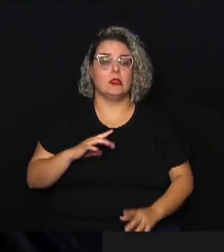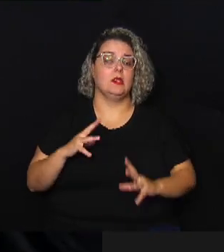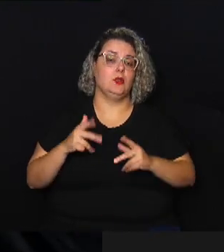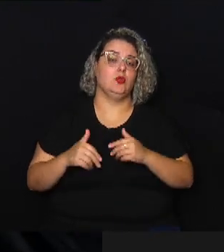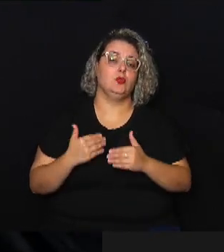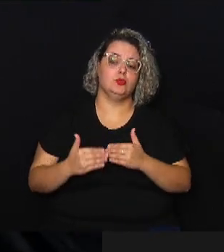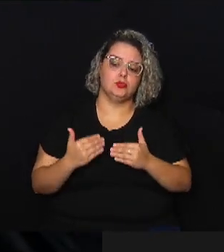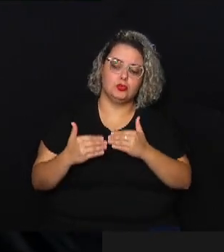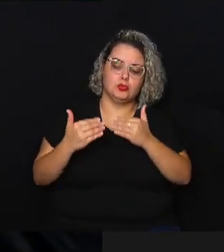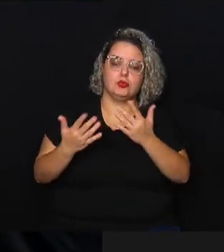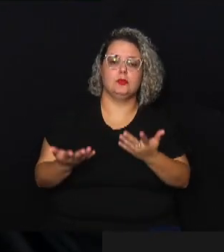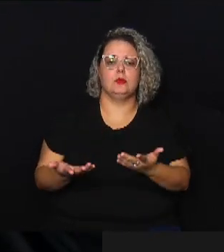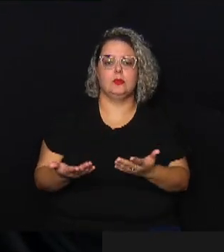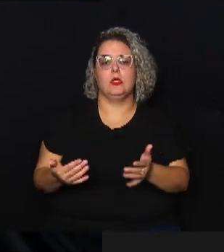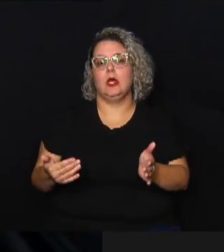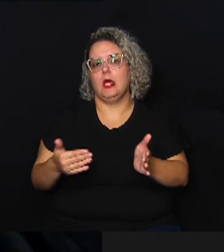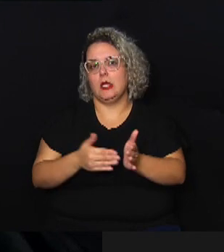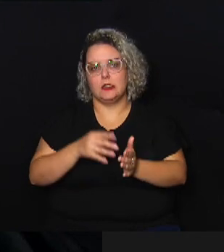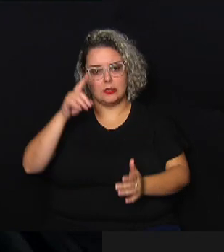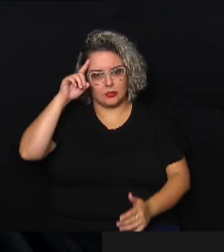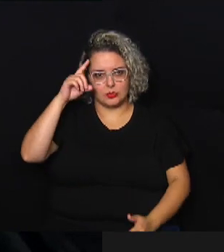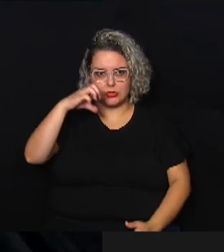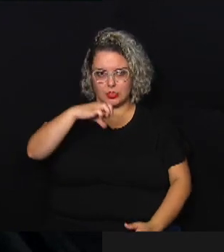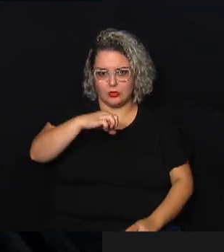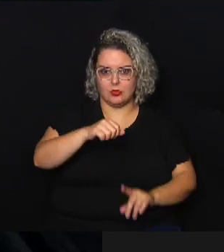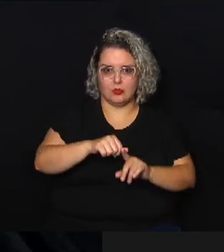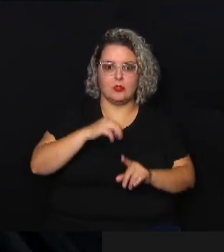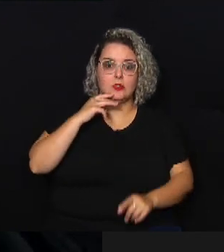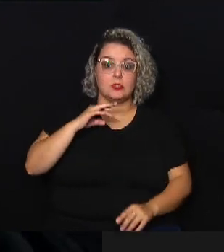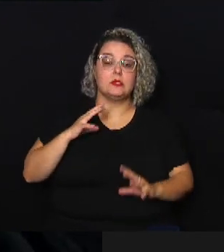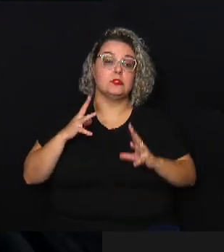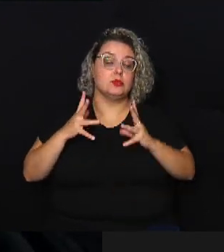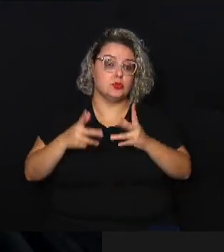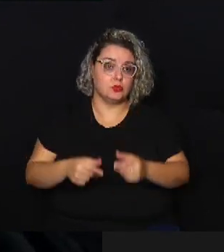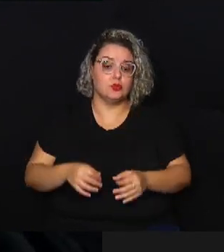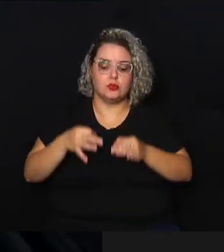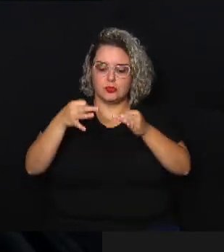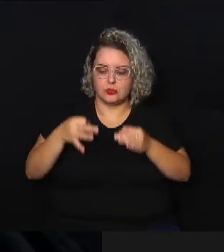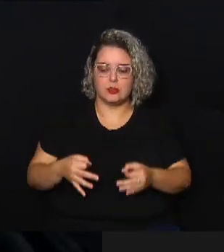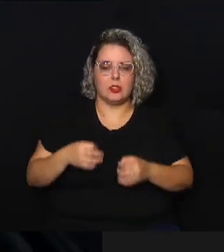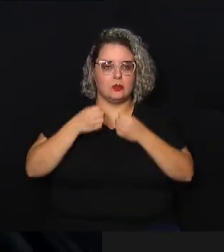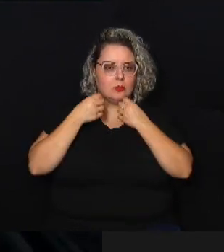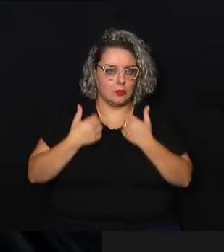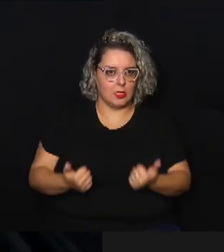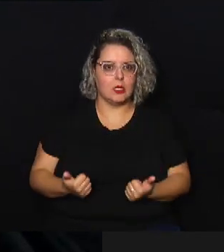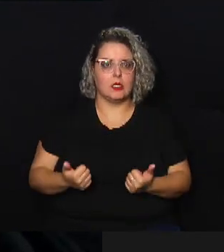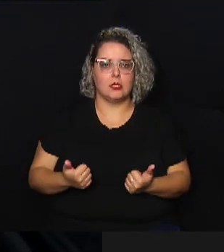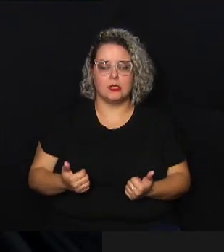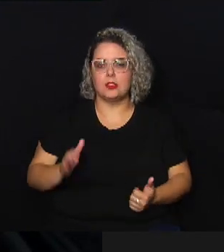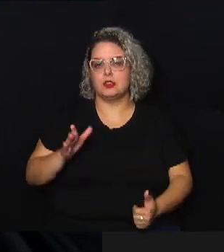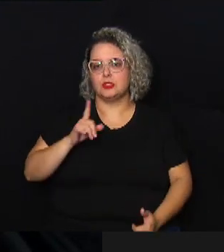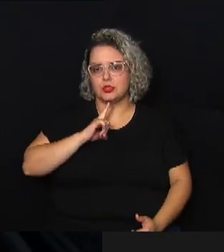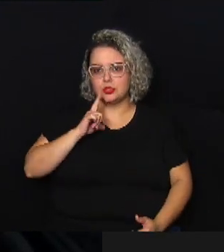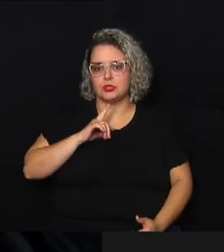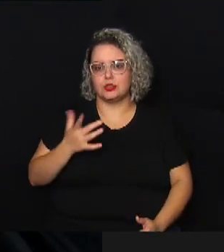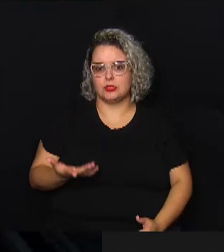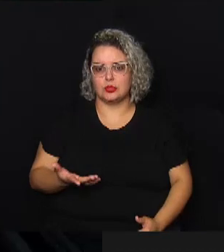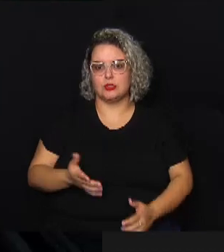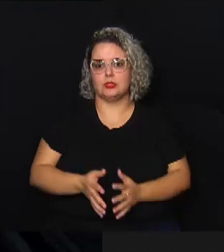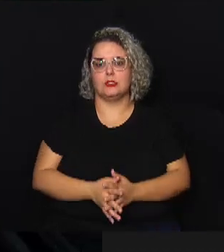então por exemplo até agora dia 9 de março se tudo correr bem a gente já tem um pregão